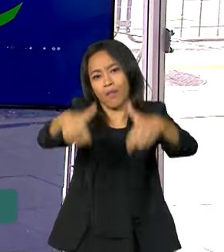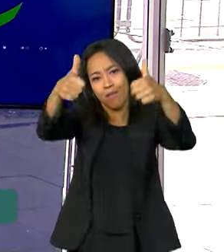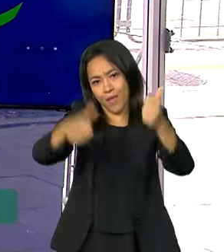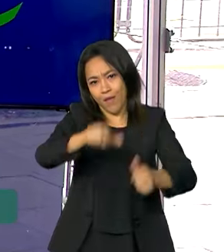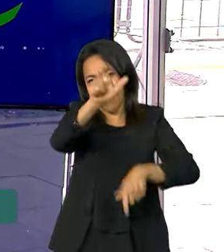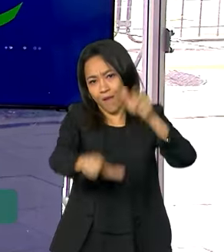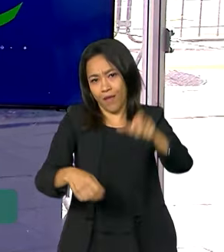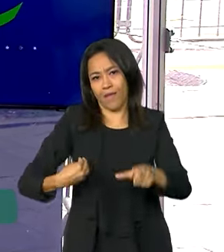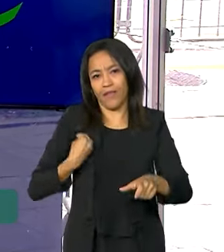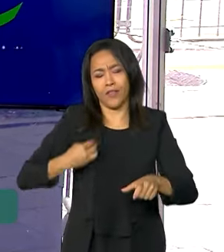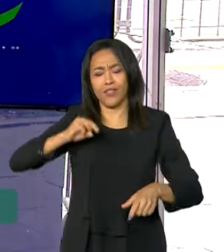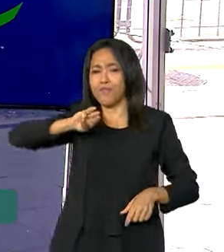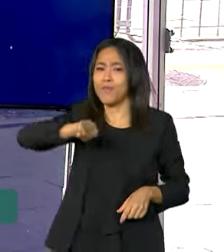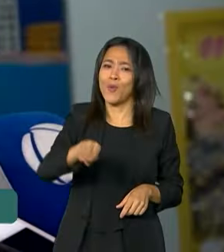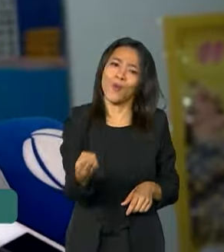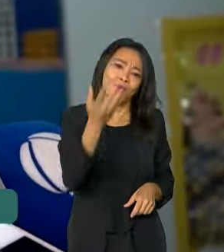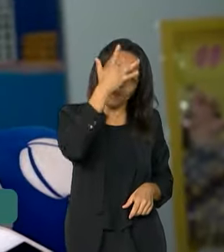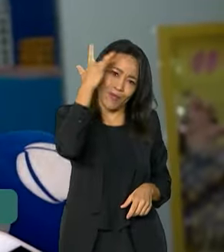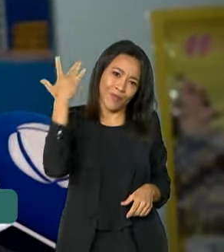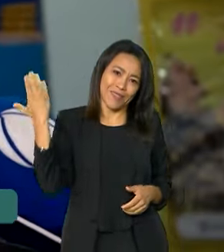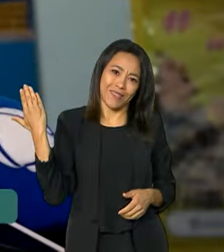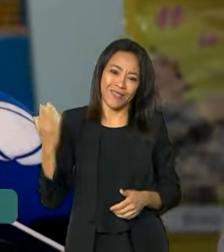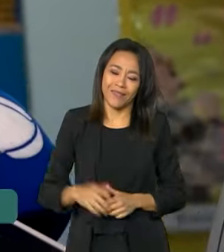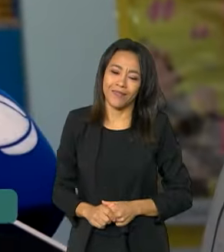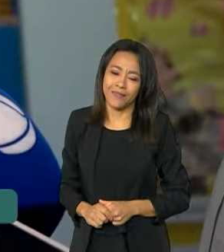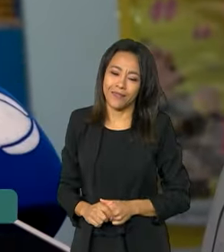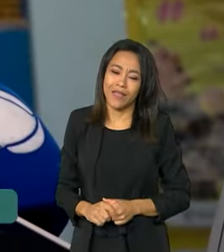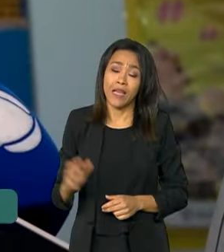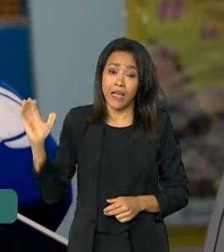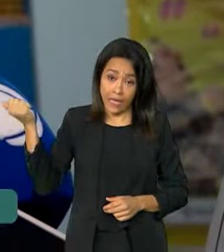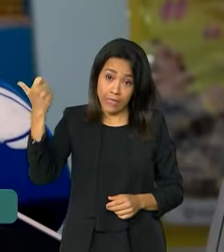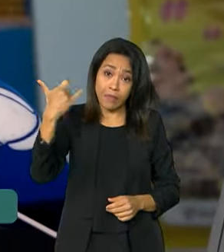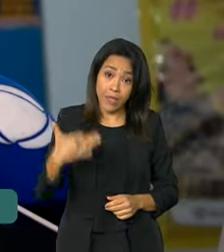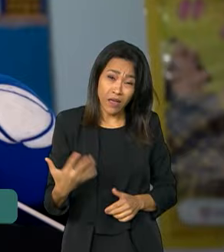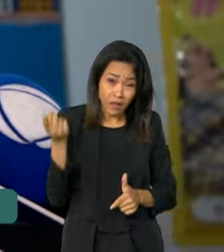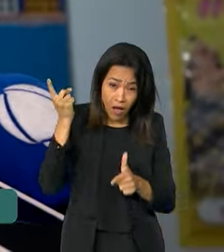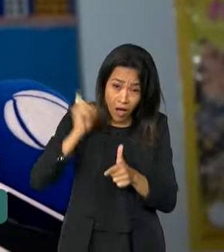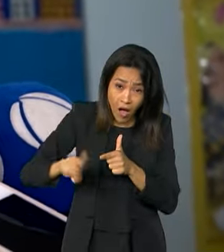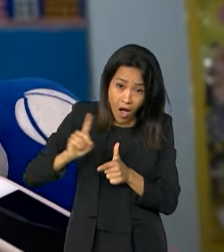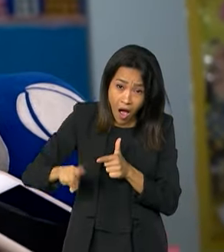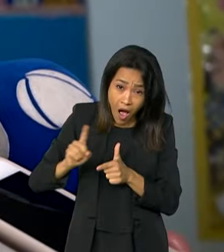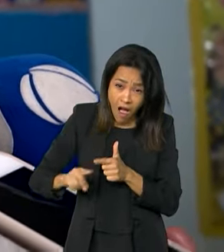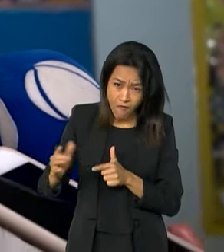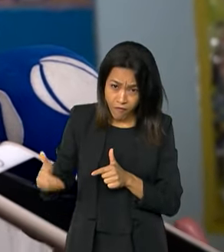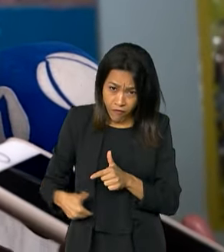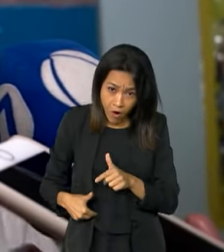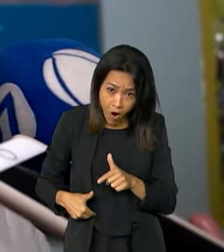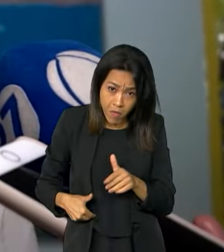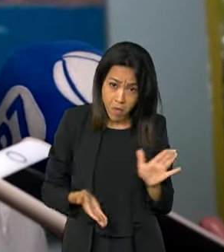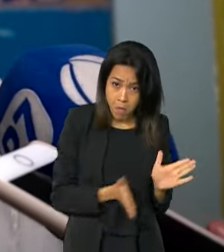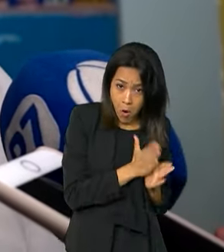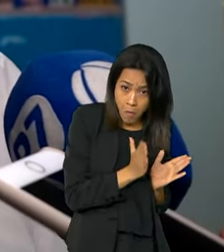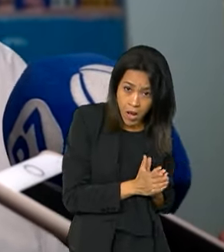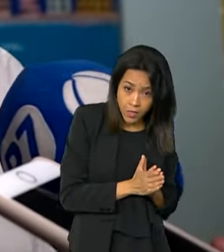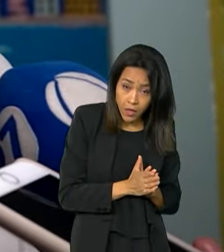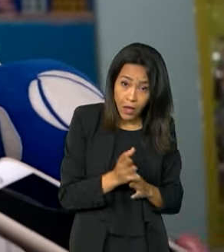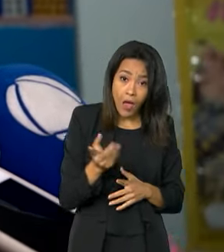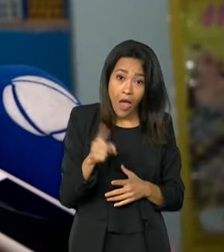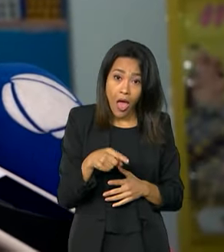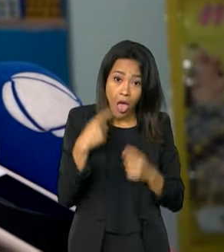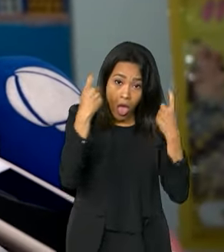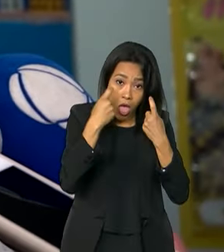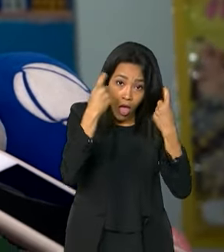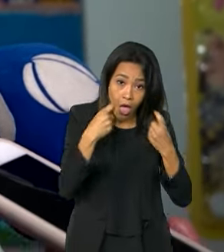milhões de pessoas. O problema da fome e da pobreza não é um problema só dos pobres, não é um problema só